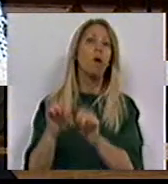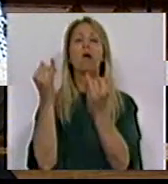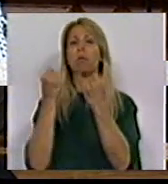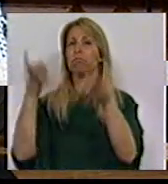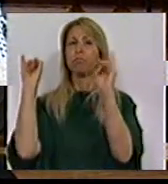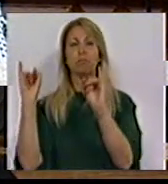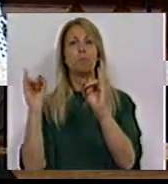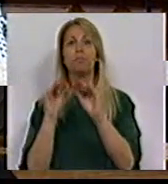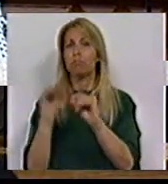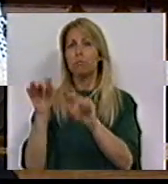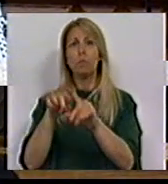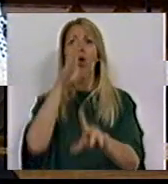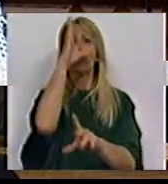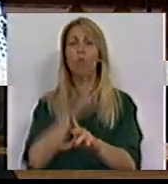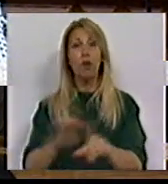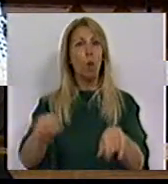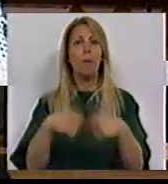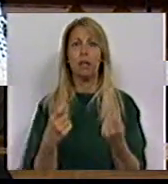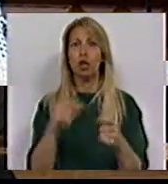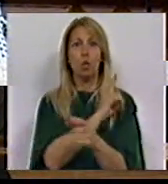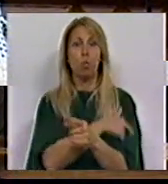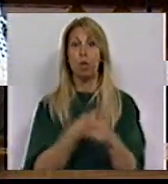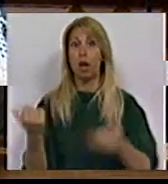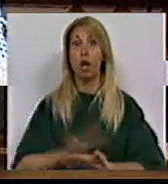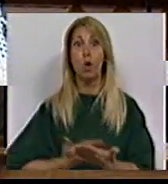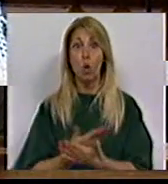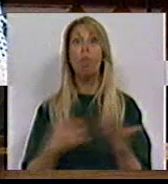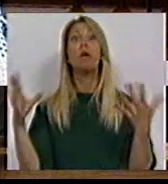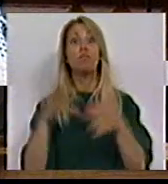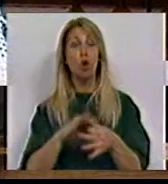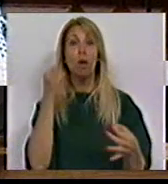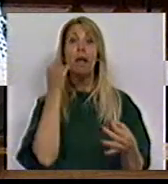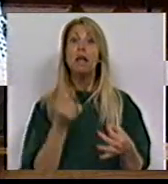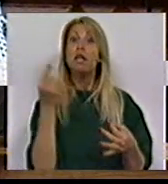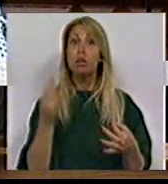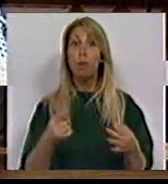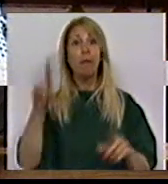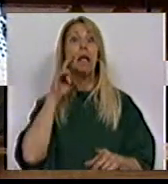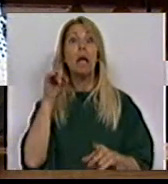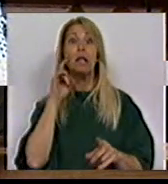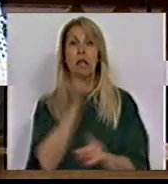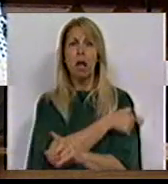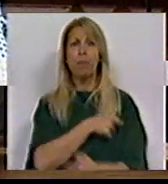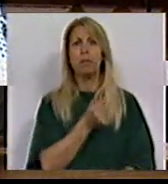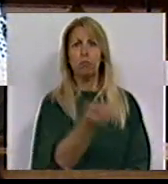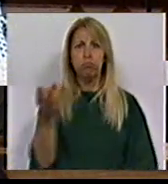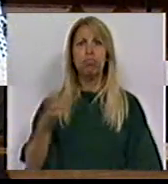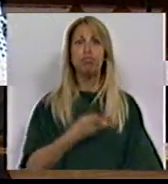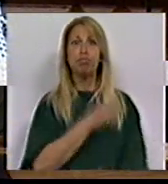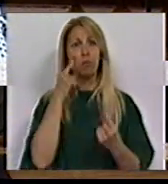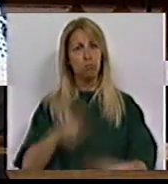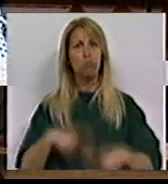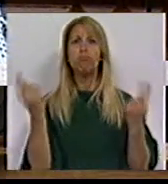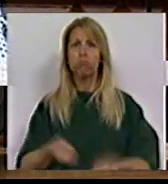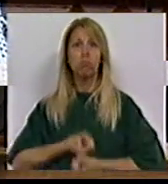governo, dos partidos e do poder económico, esteja especialmente vinculado à garantia do pluralismo e da expressão